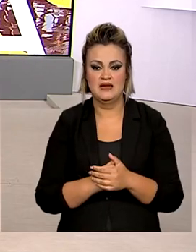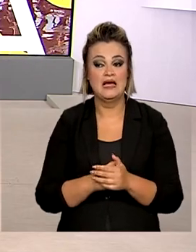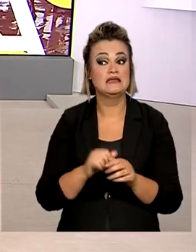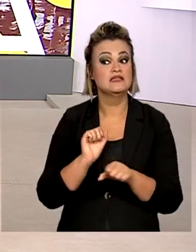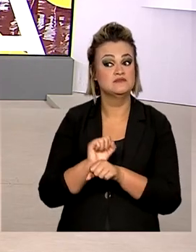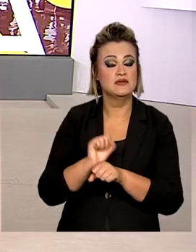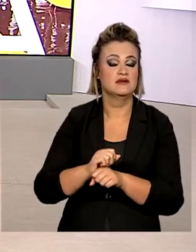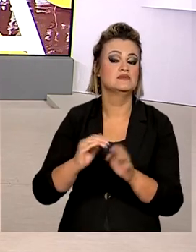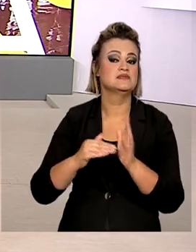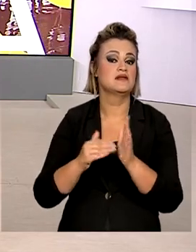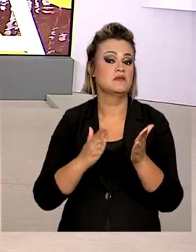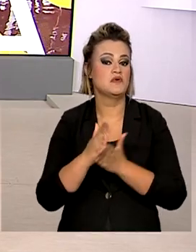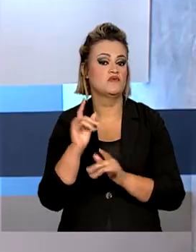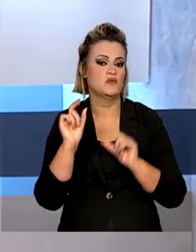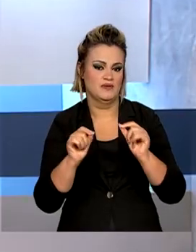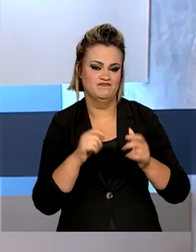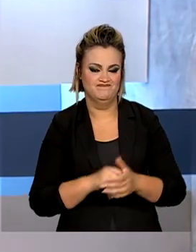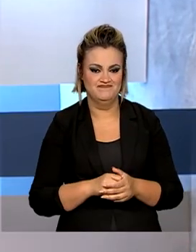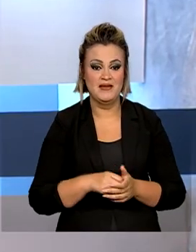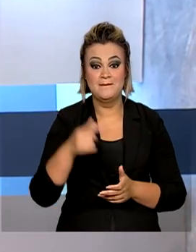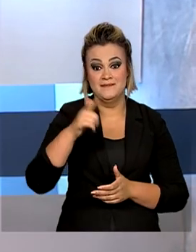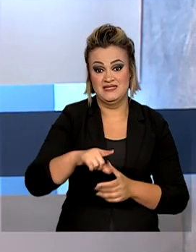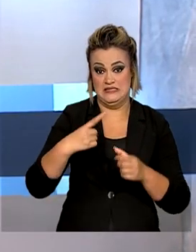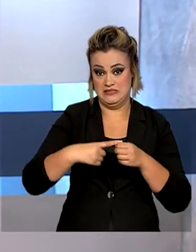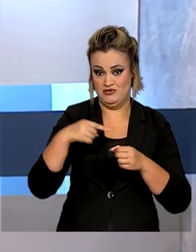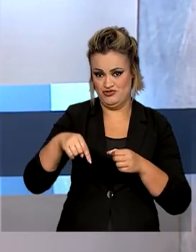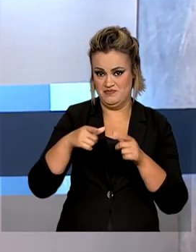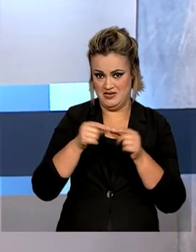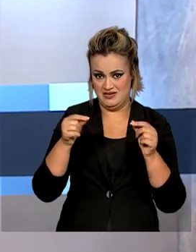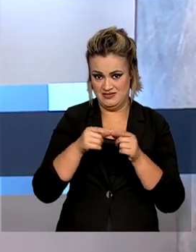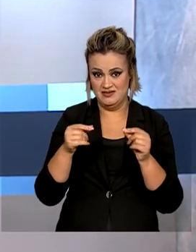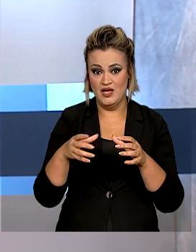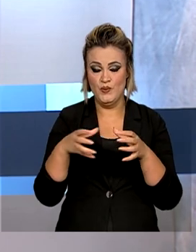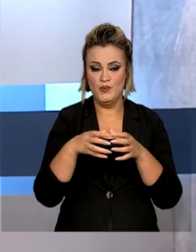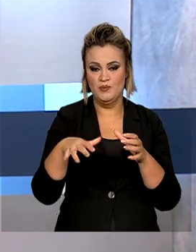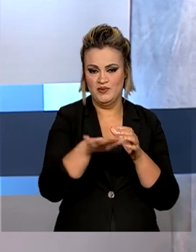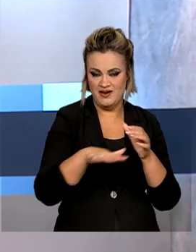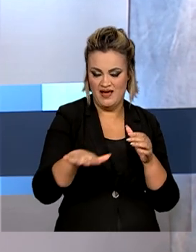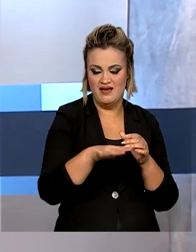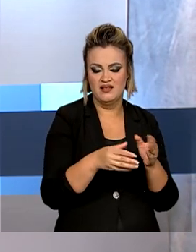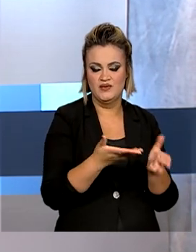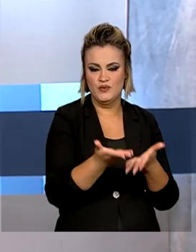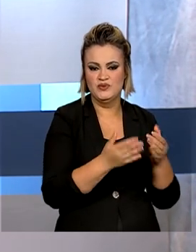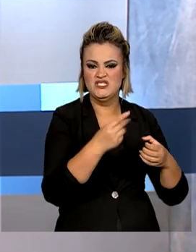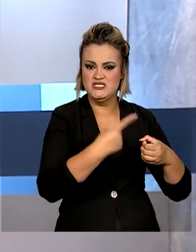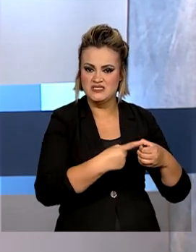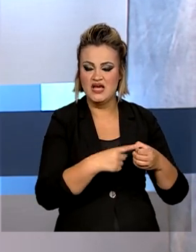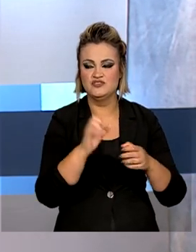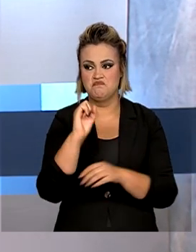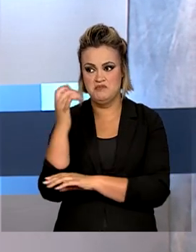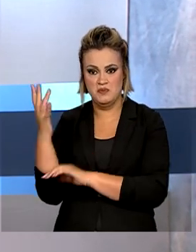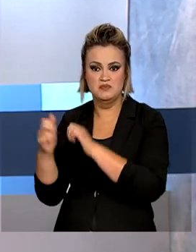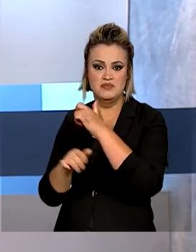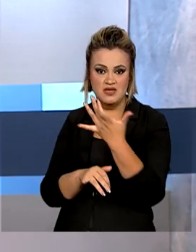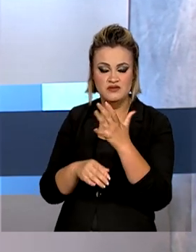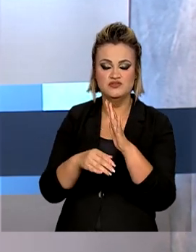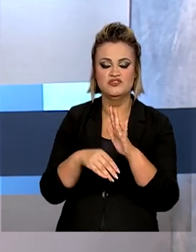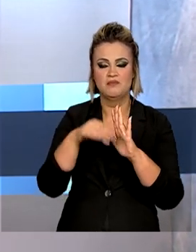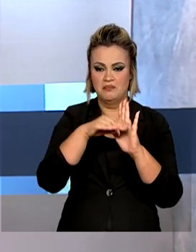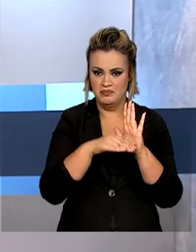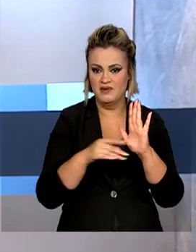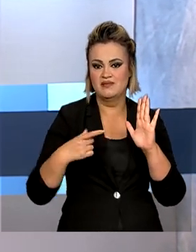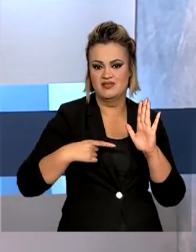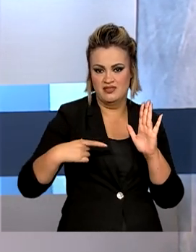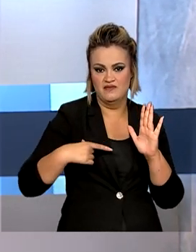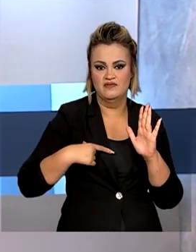A proposta tramita no Senado. E também em Brasília, os grupos técnicos de cidades e meio ambiente cumpriram a agenda.